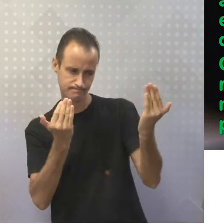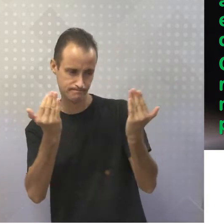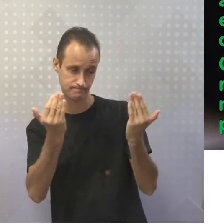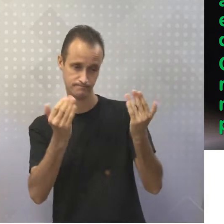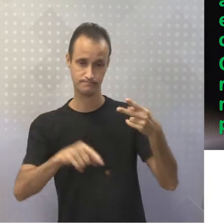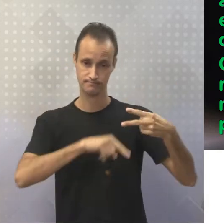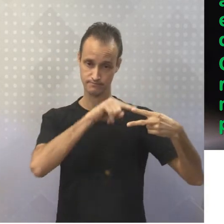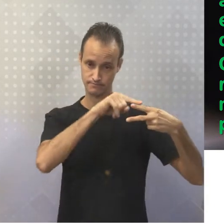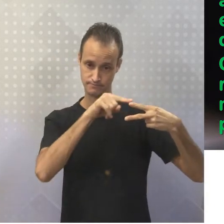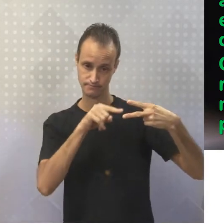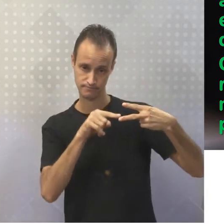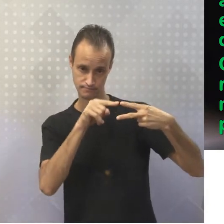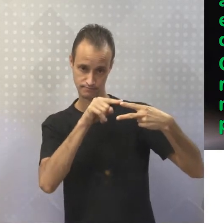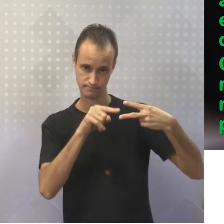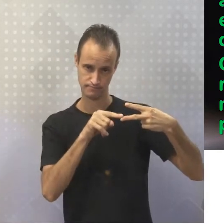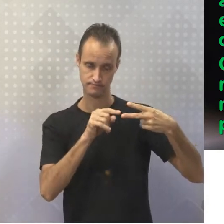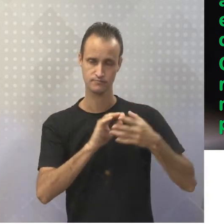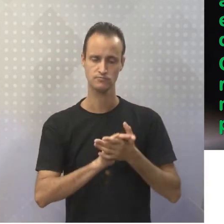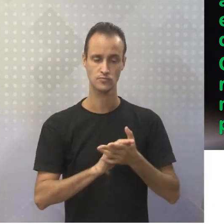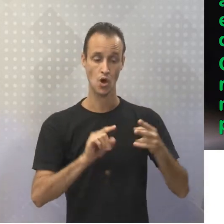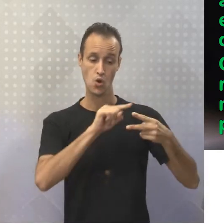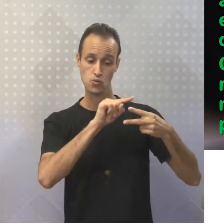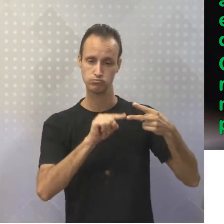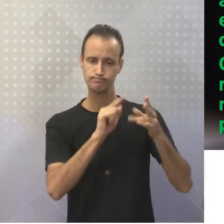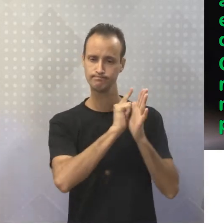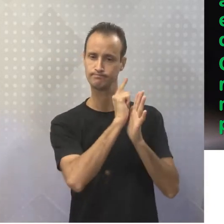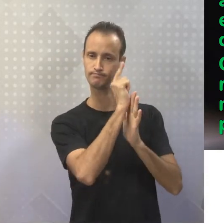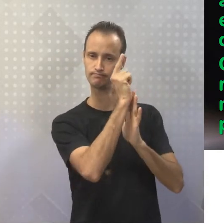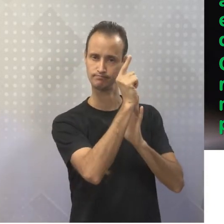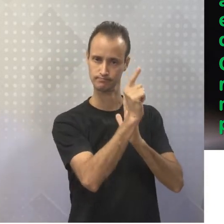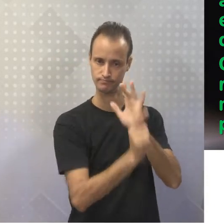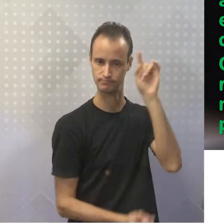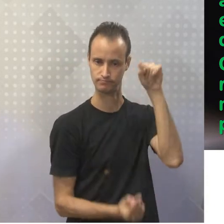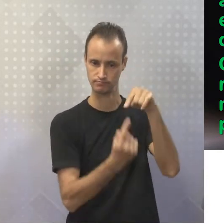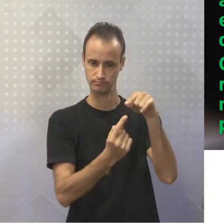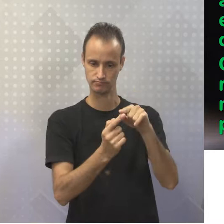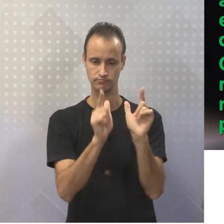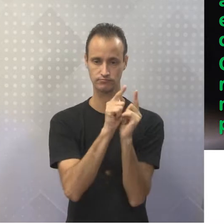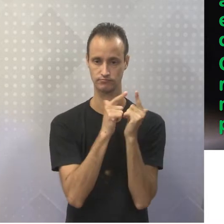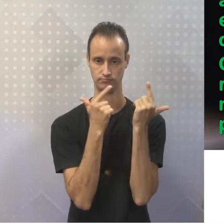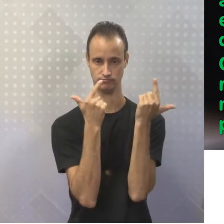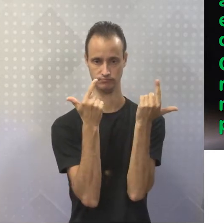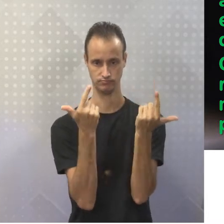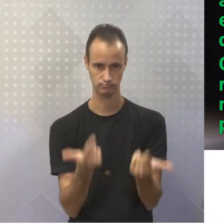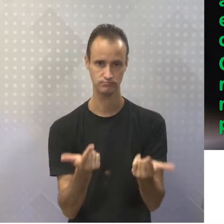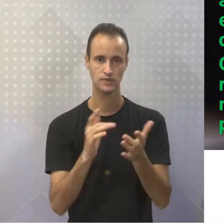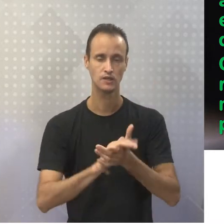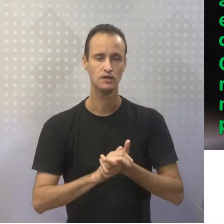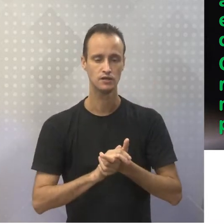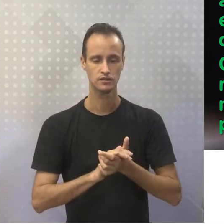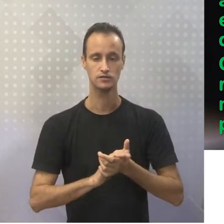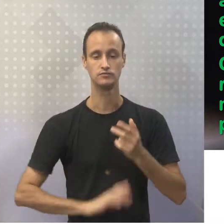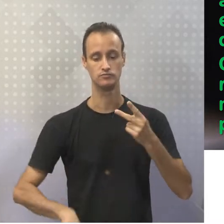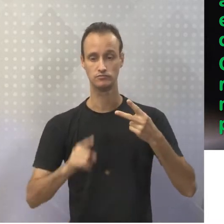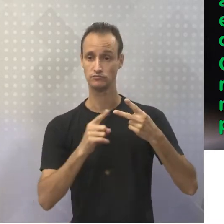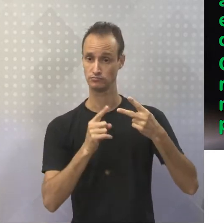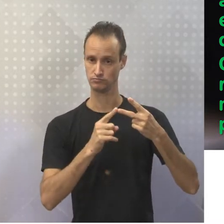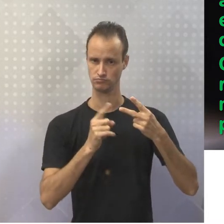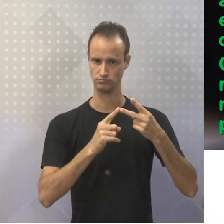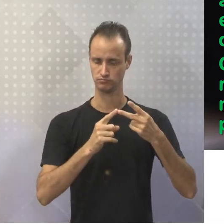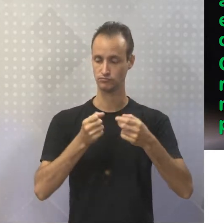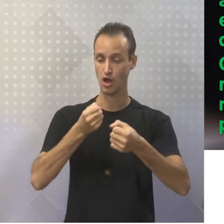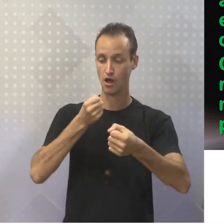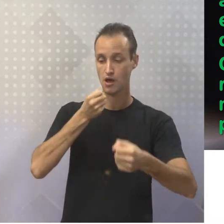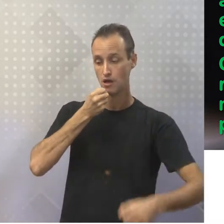e notícia. Ambos os gêneros são associados à atividade jornalística. O gênero textual reportagem não se